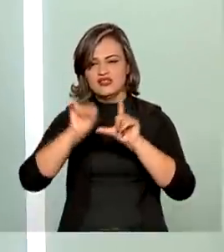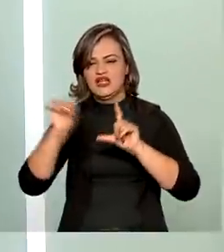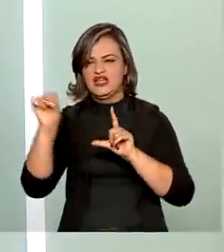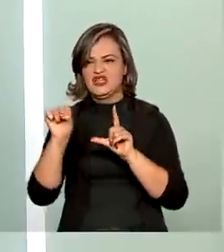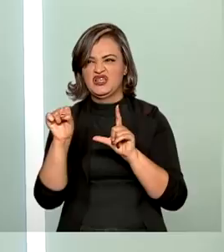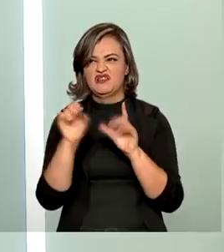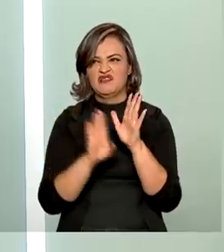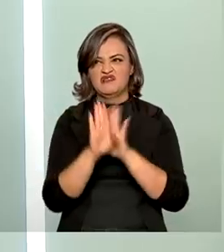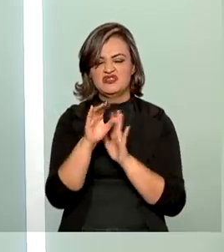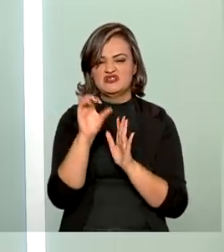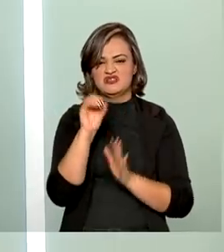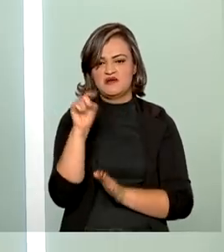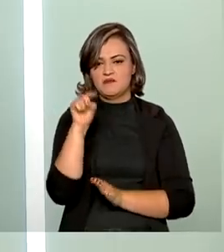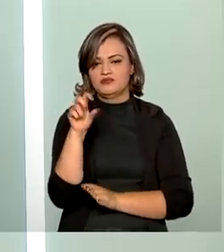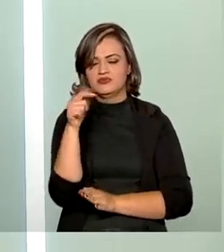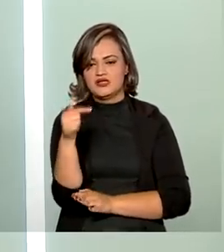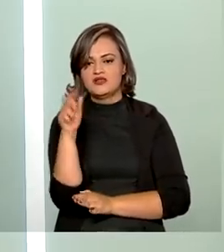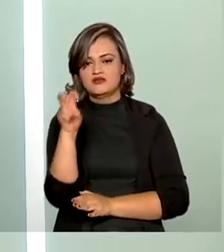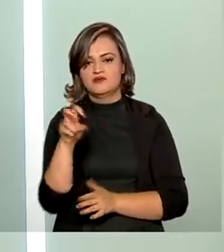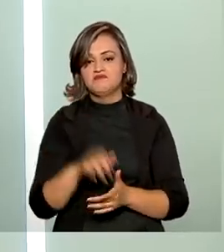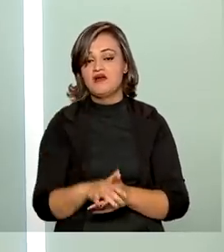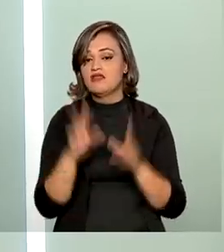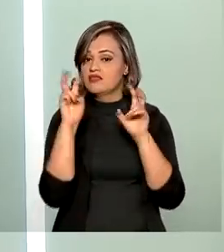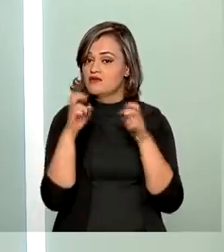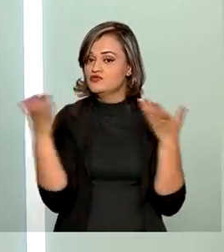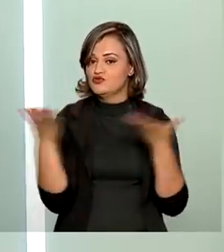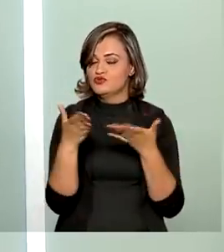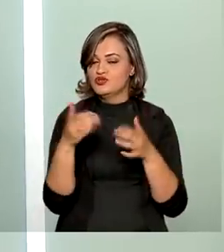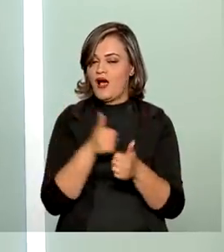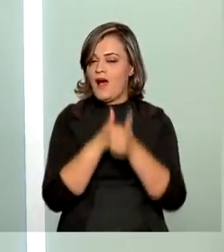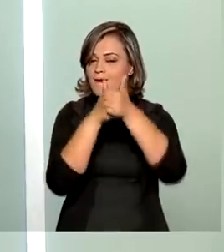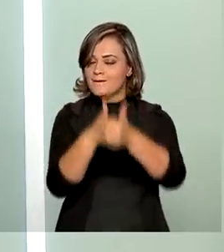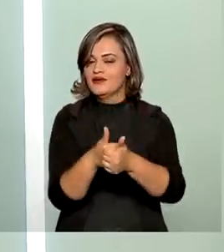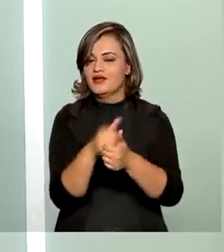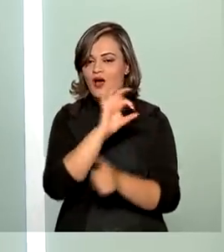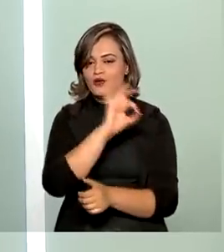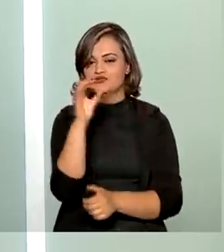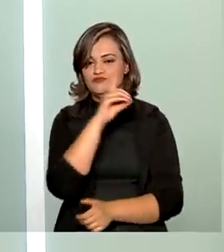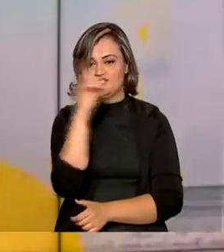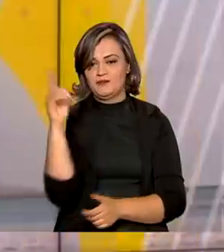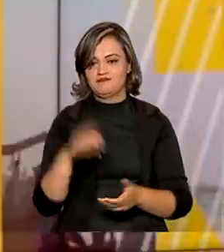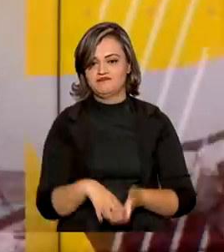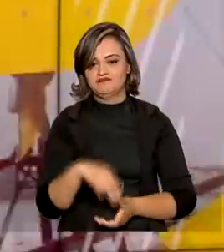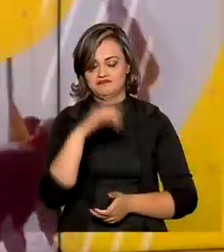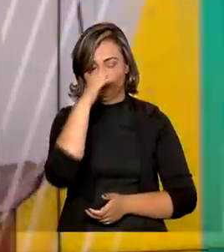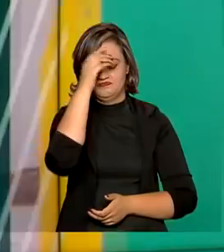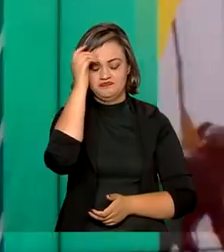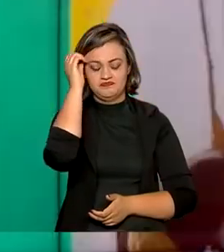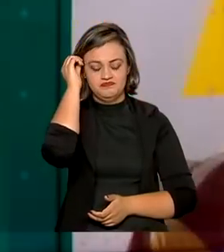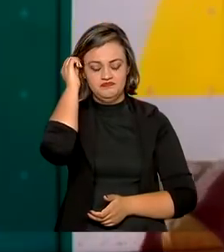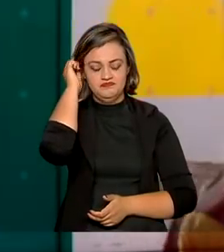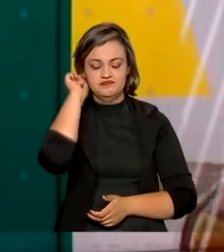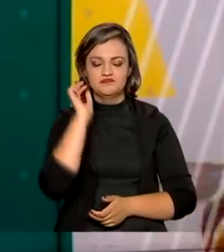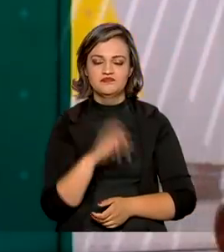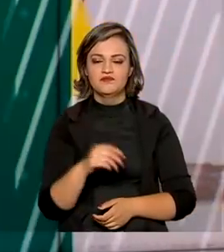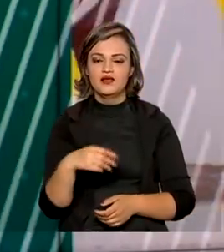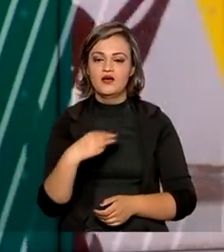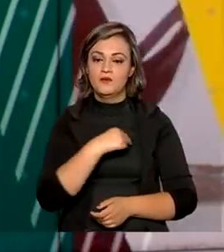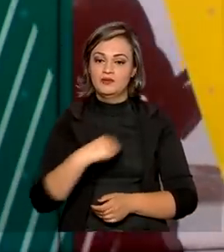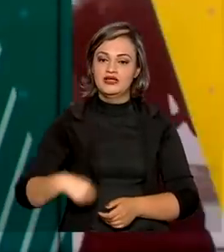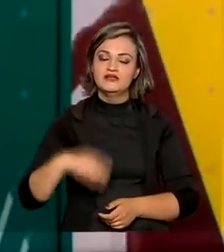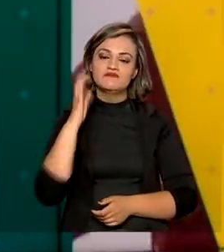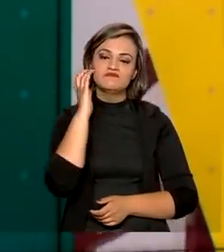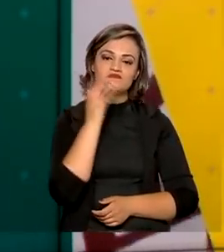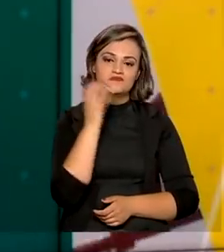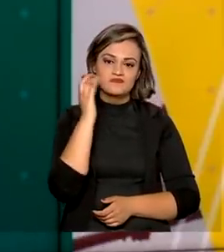,75%. Esse era o nosso tema de hoje. Continue conosco e tenha um ótimo dia. O ministro da Infraestrutura,